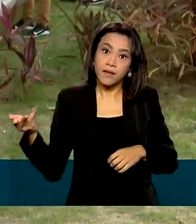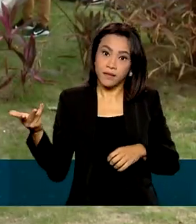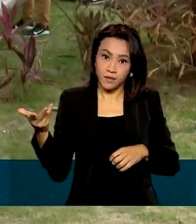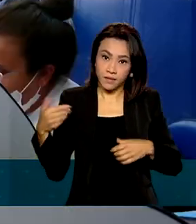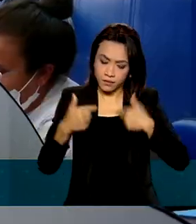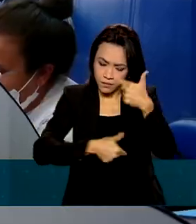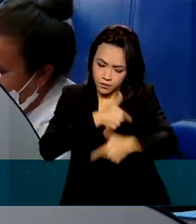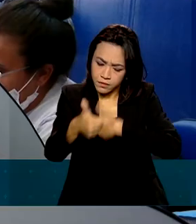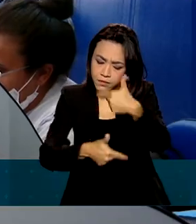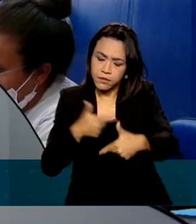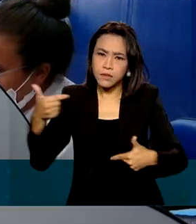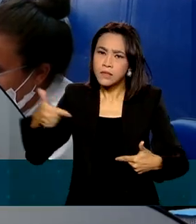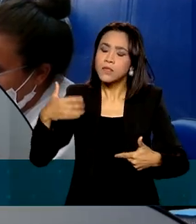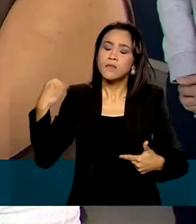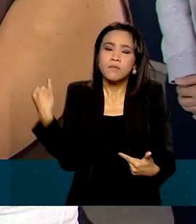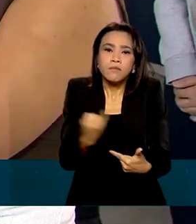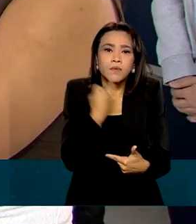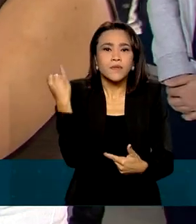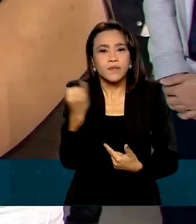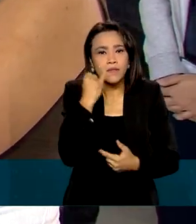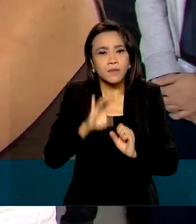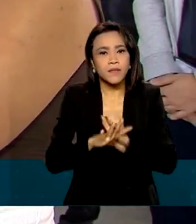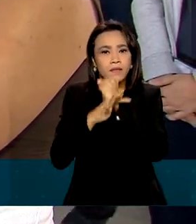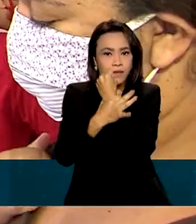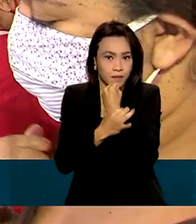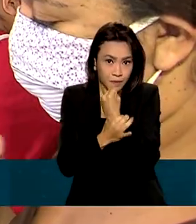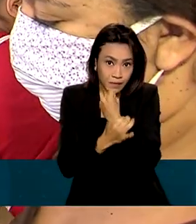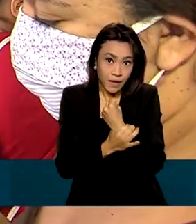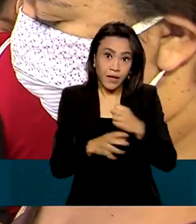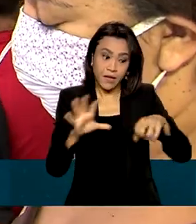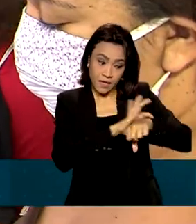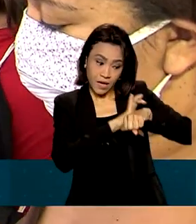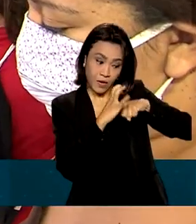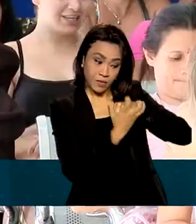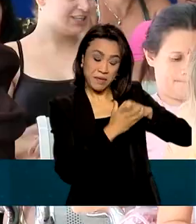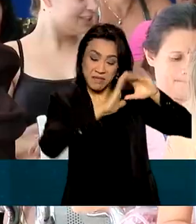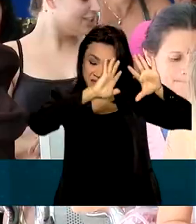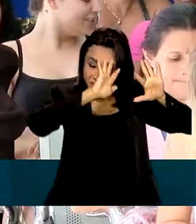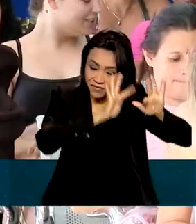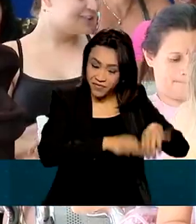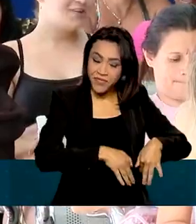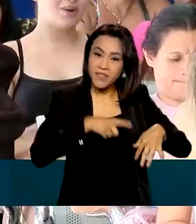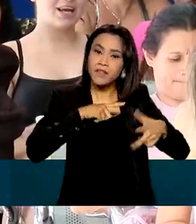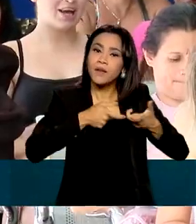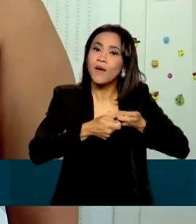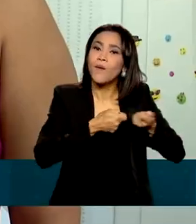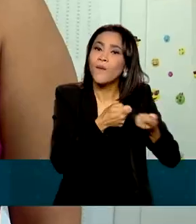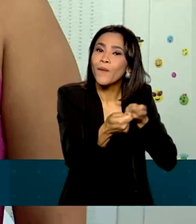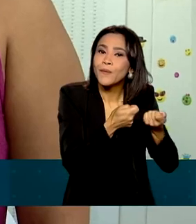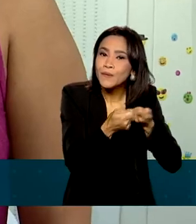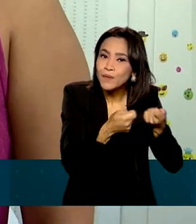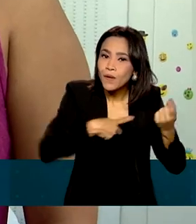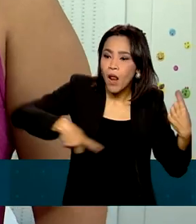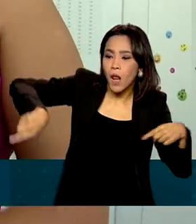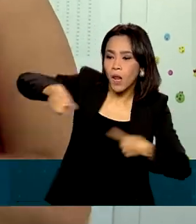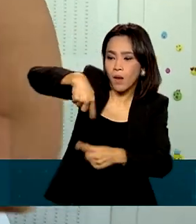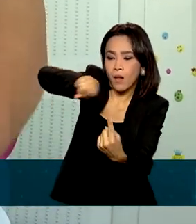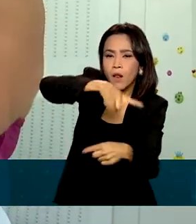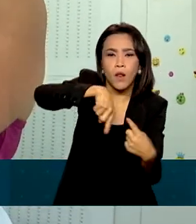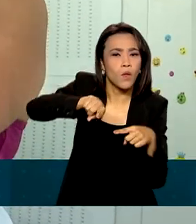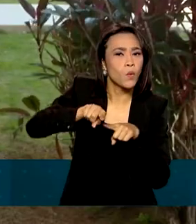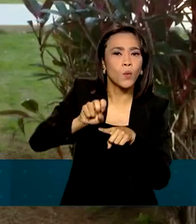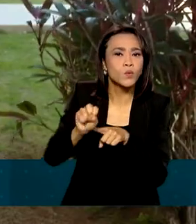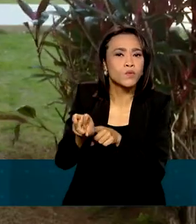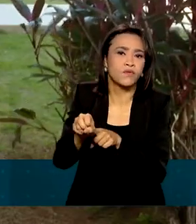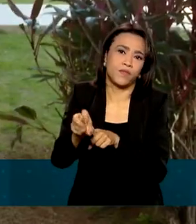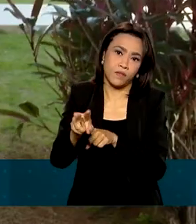muito importantes para garantir que a pandemia termine e que tenha um controle adequado da circulação do vírus